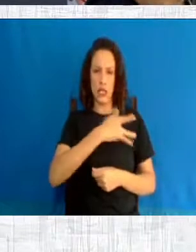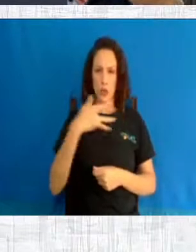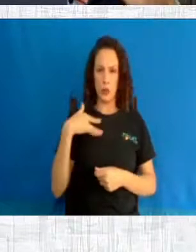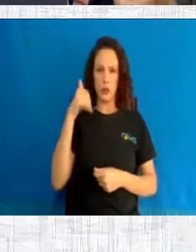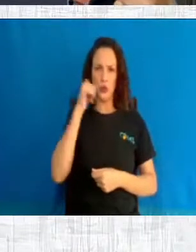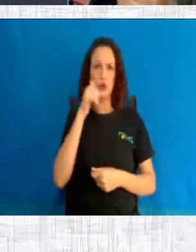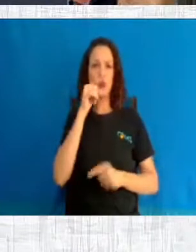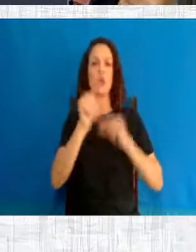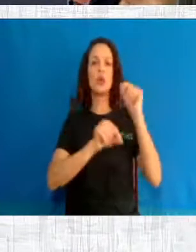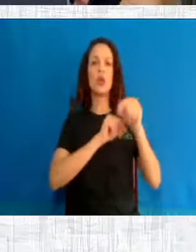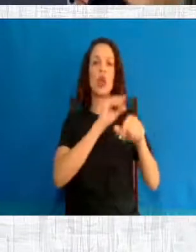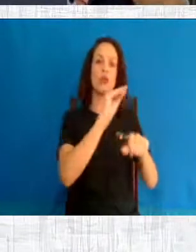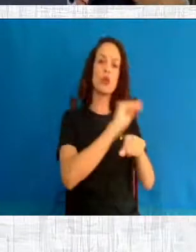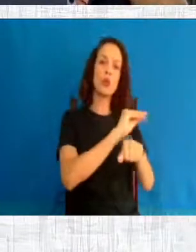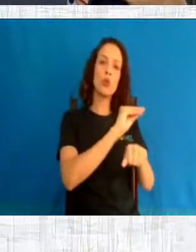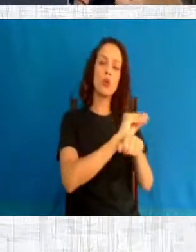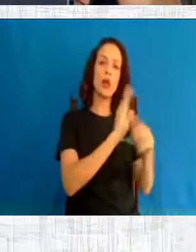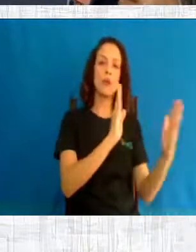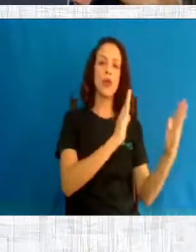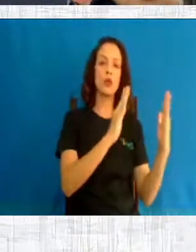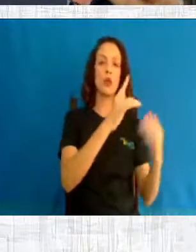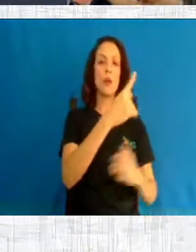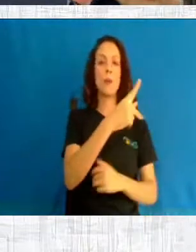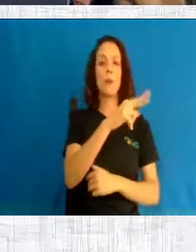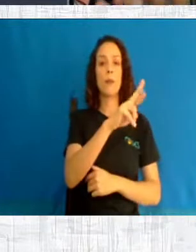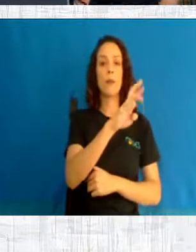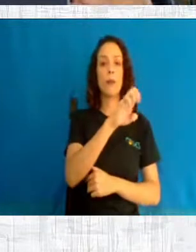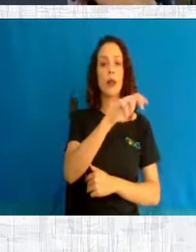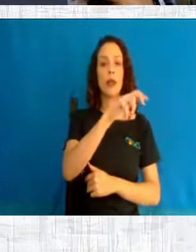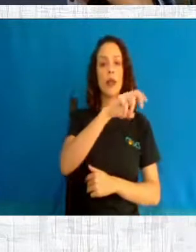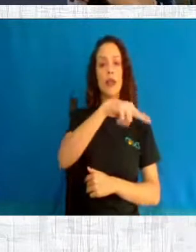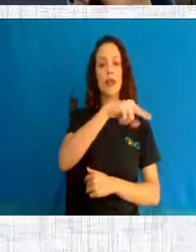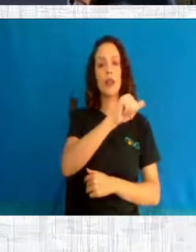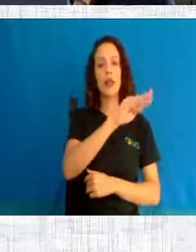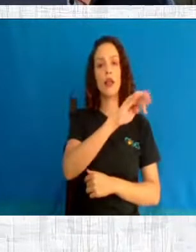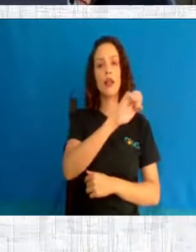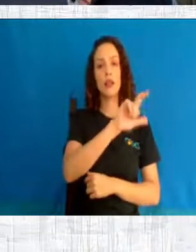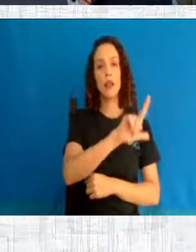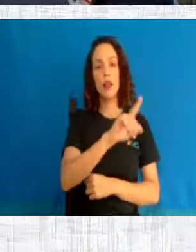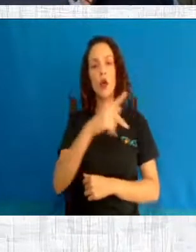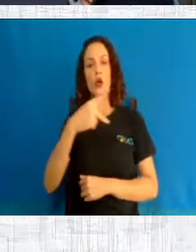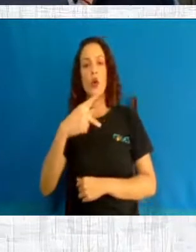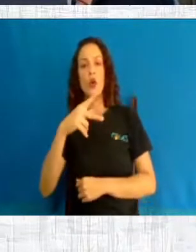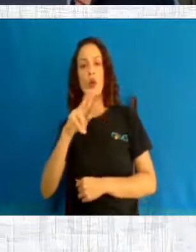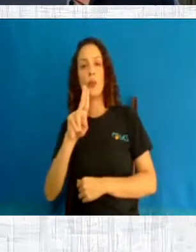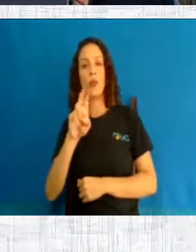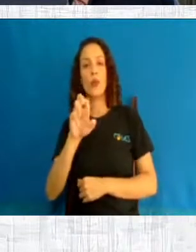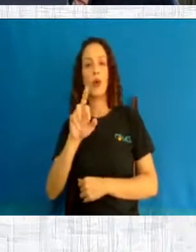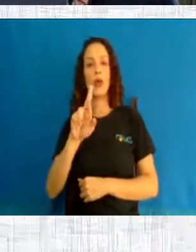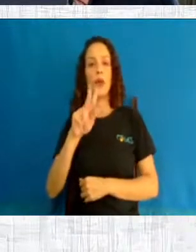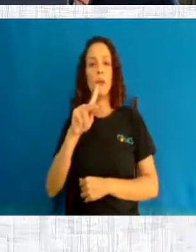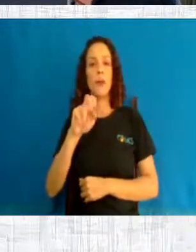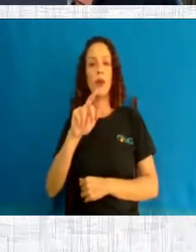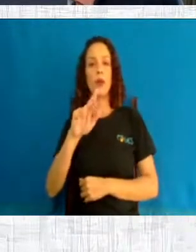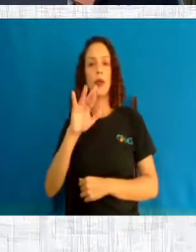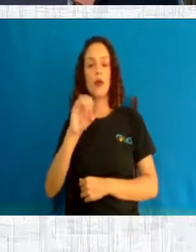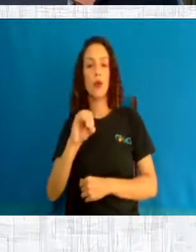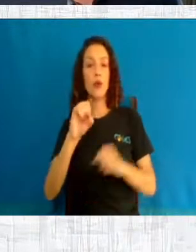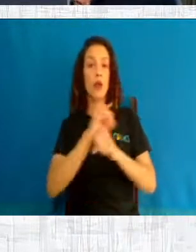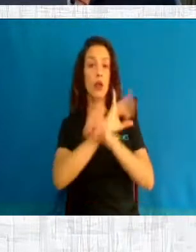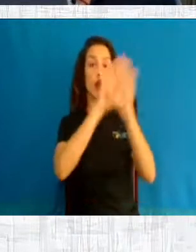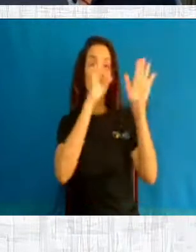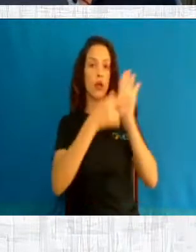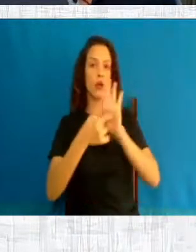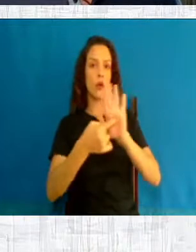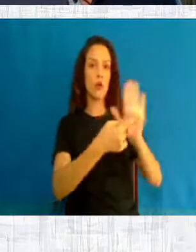é a atenção no puerpério, é a promoção da saúde, é o esclarecimento também das pessoas, não é? Então, não é preciso